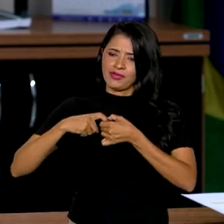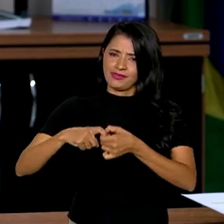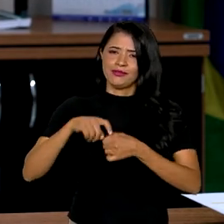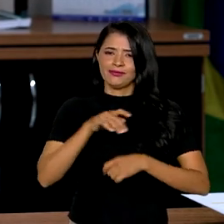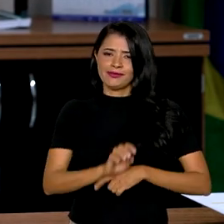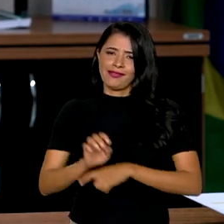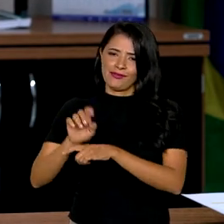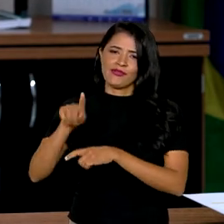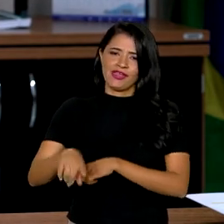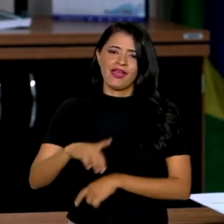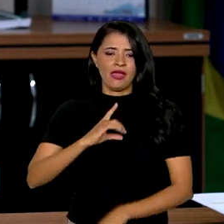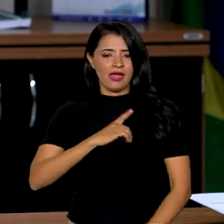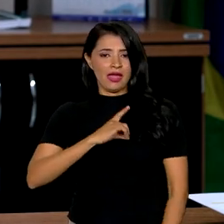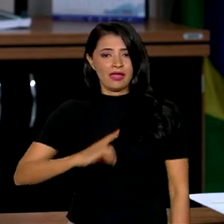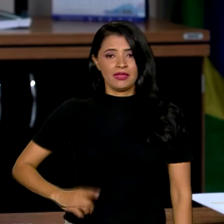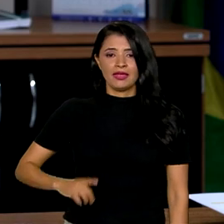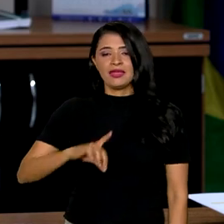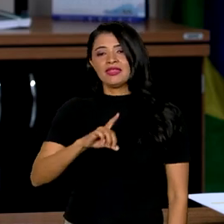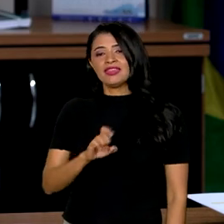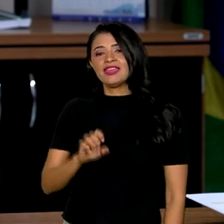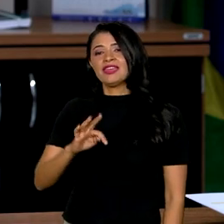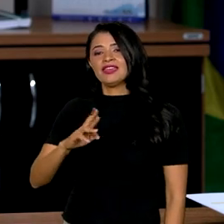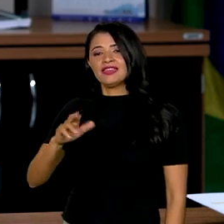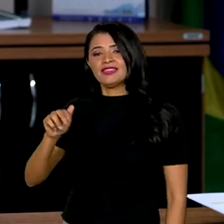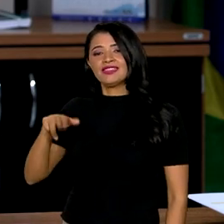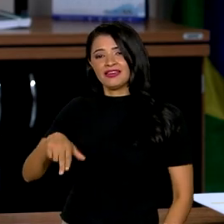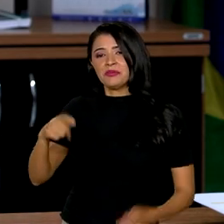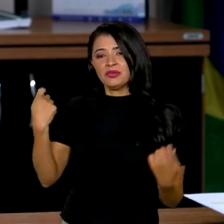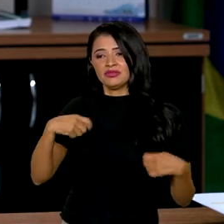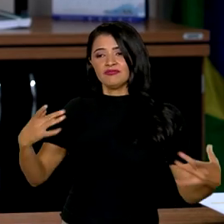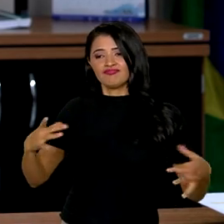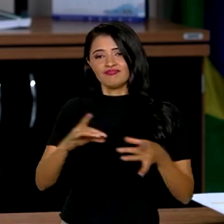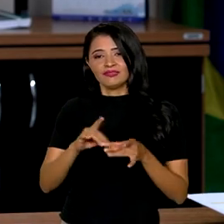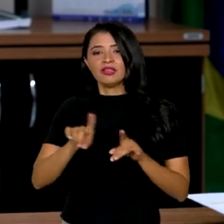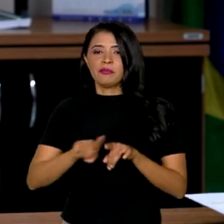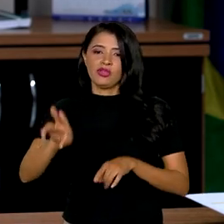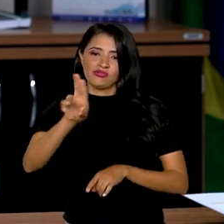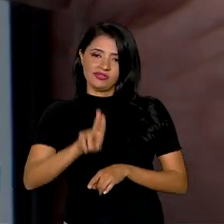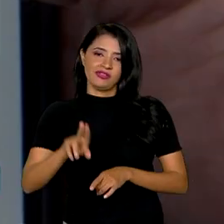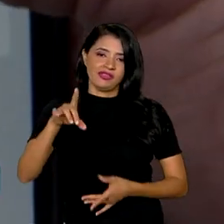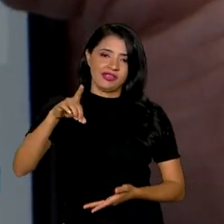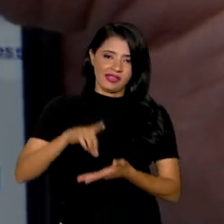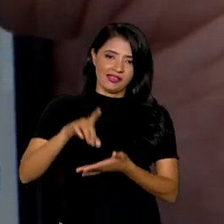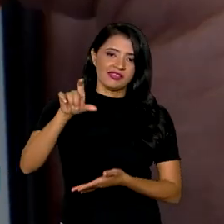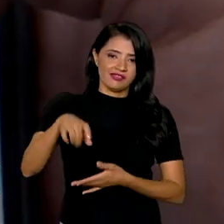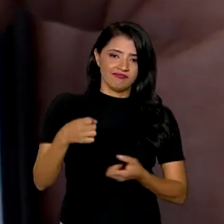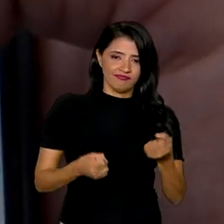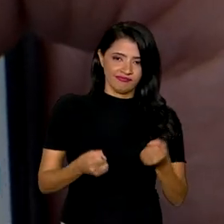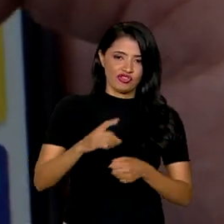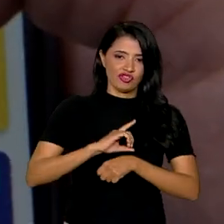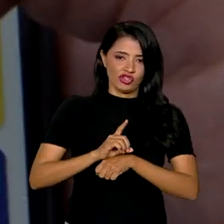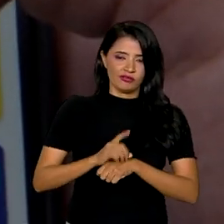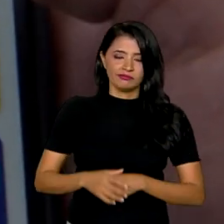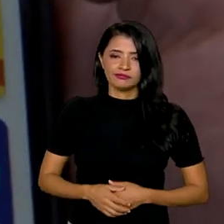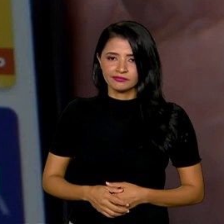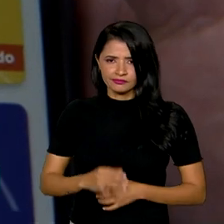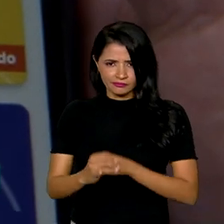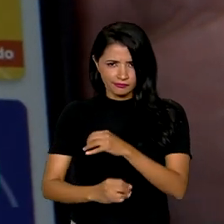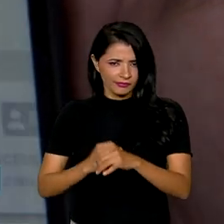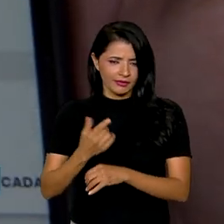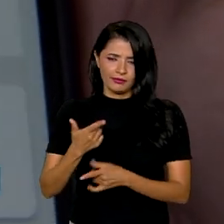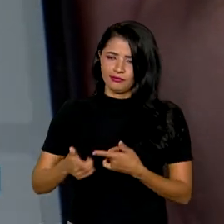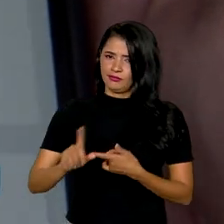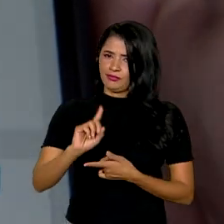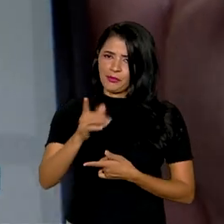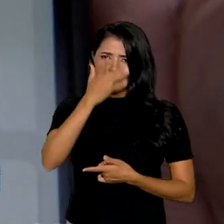estados, que são os DETRANS, que também precisam estar integrados à carteira digital de trânsito. A internet não é um problema para